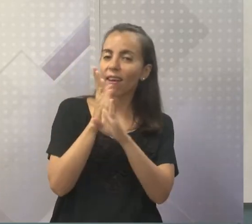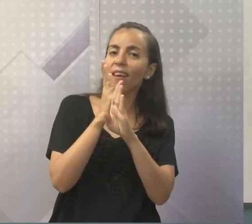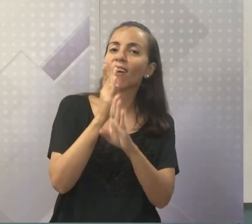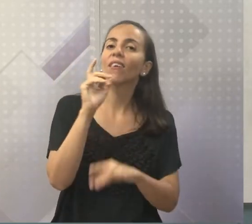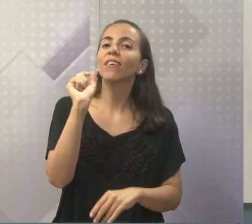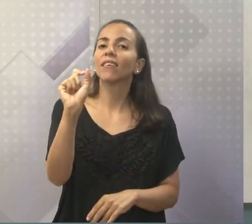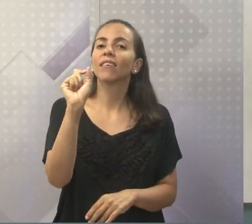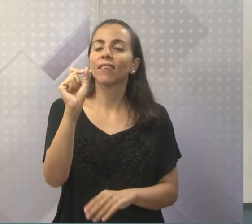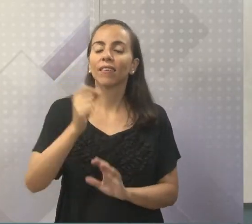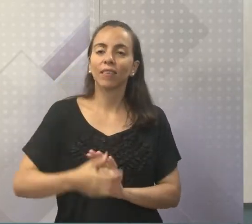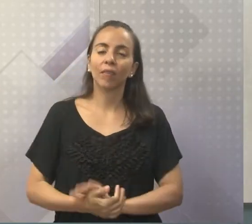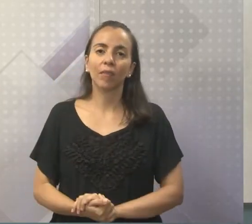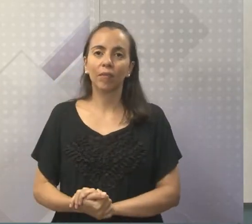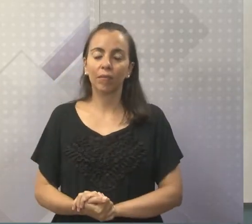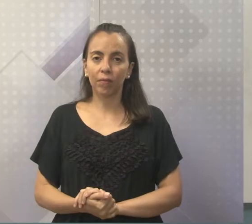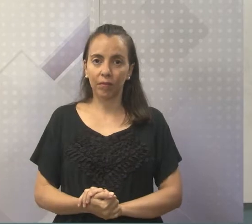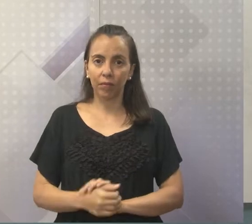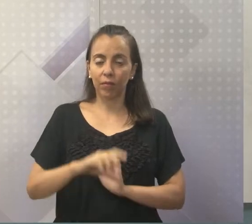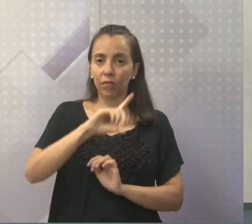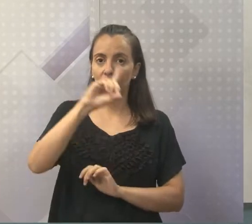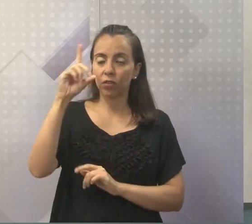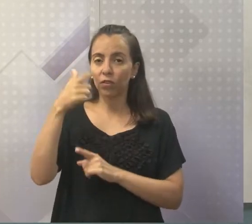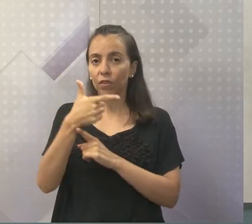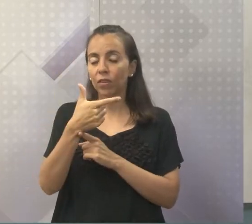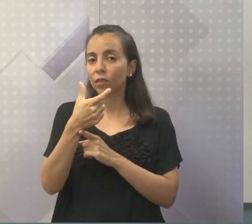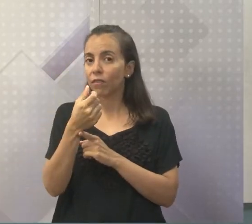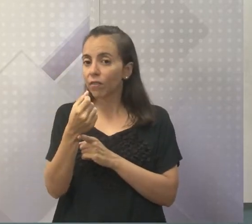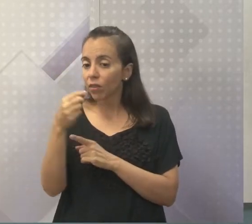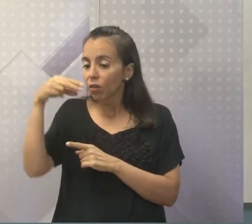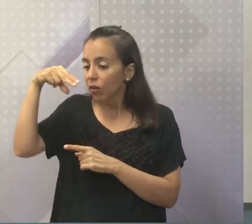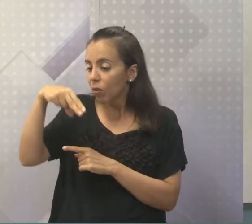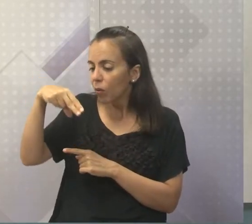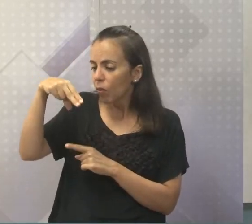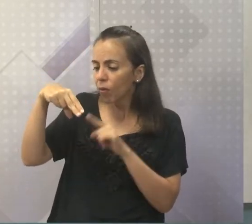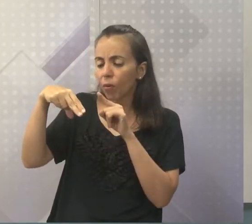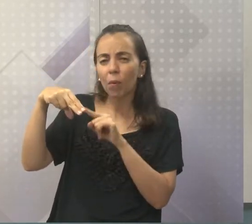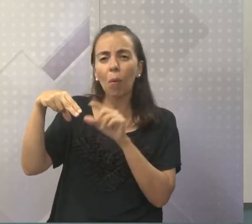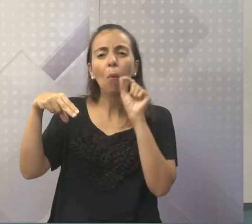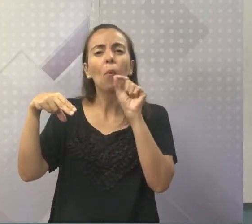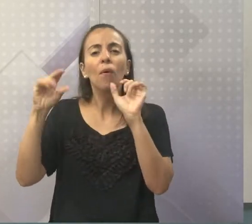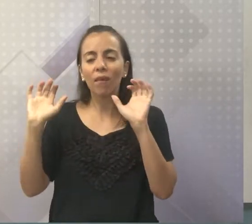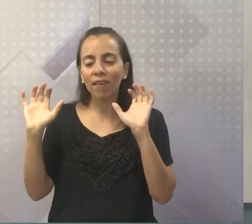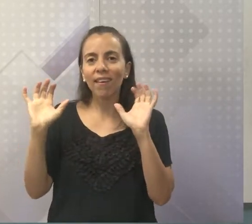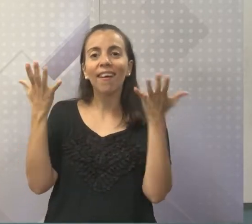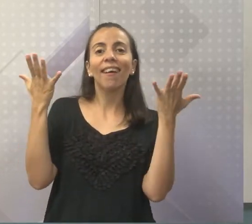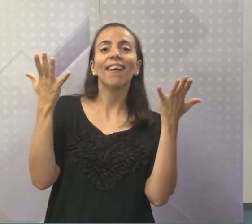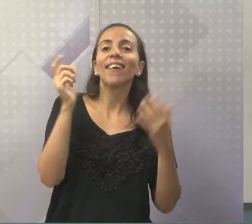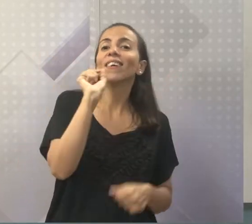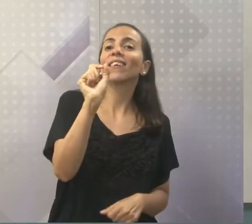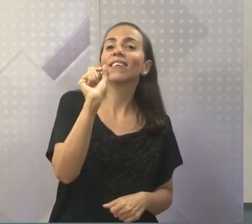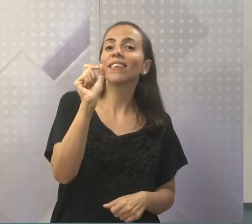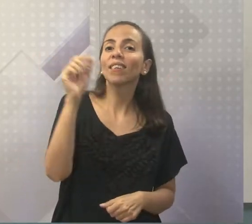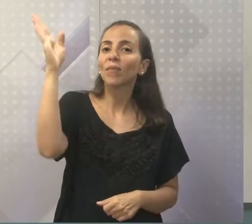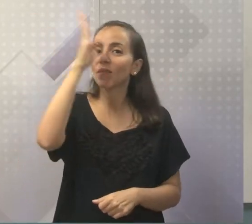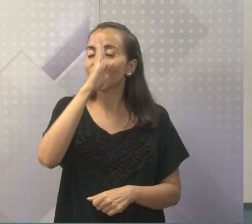Olha só, dia 20 de novembro, o que é que comemoramos no Brasil?